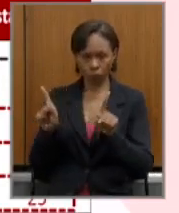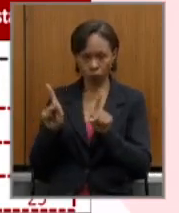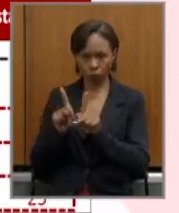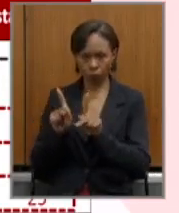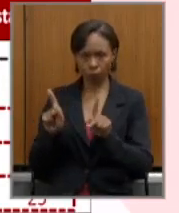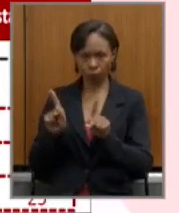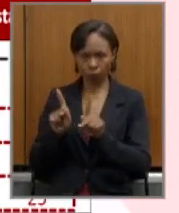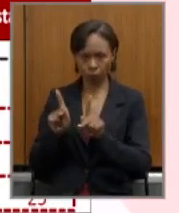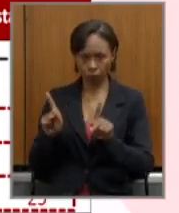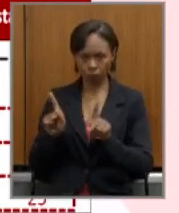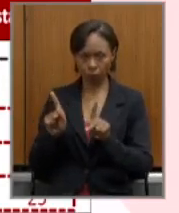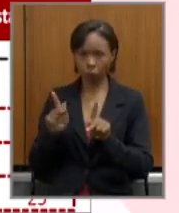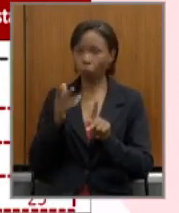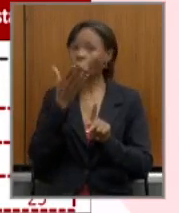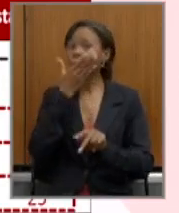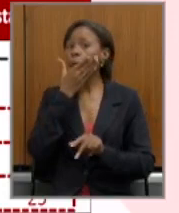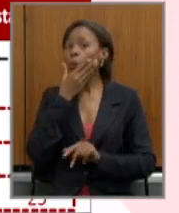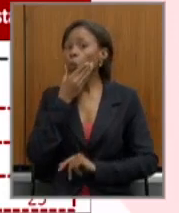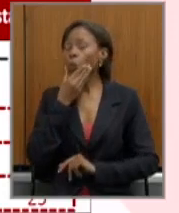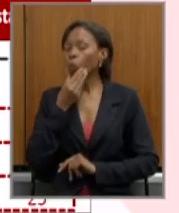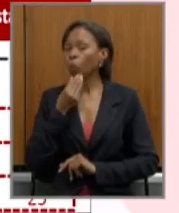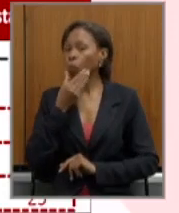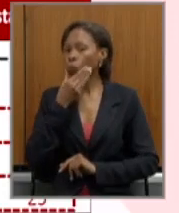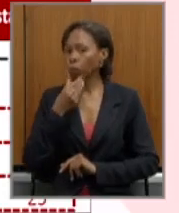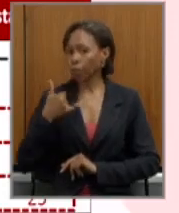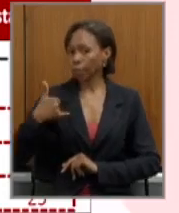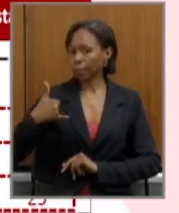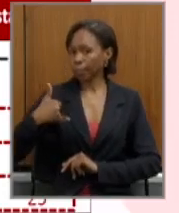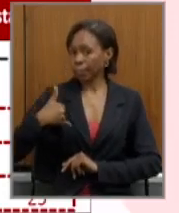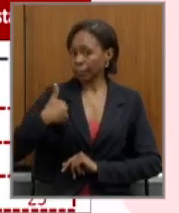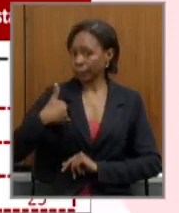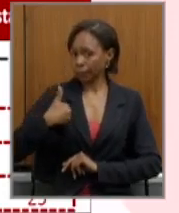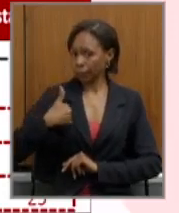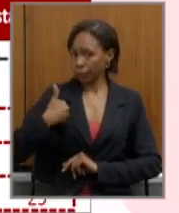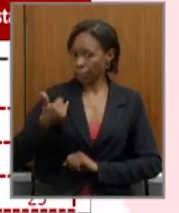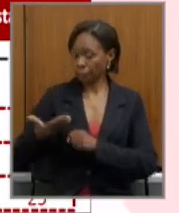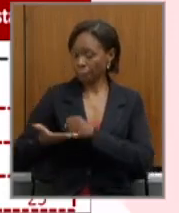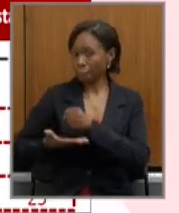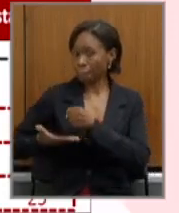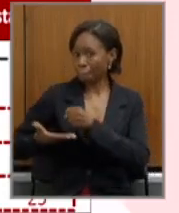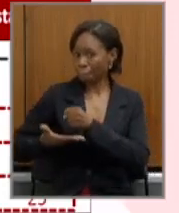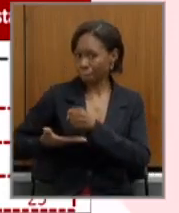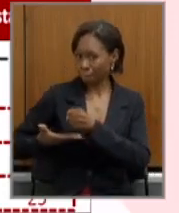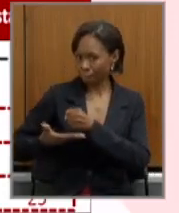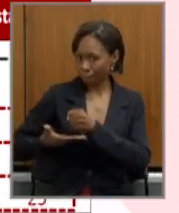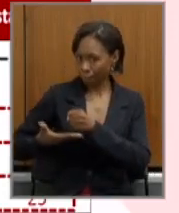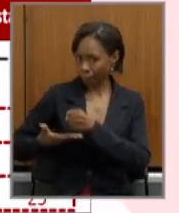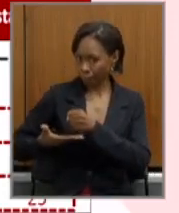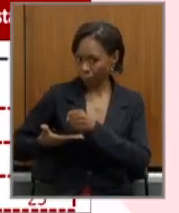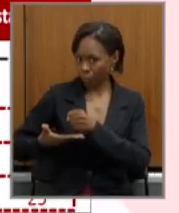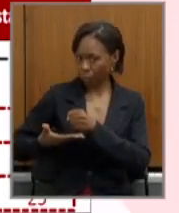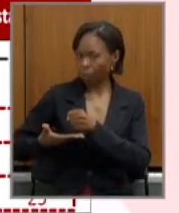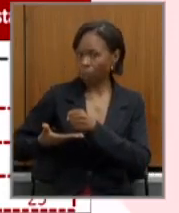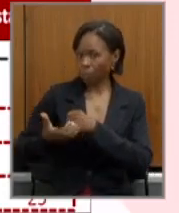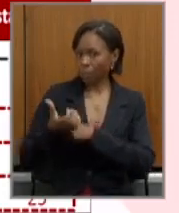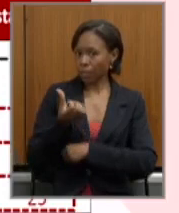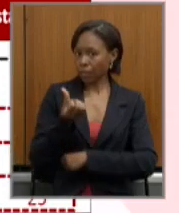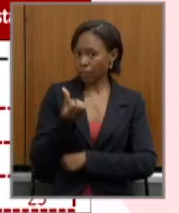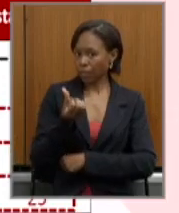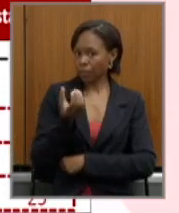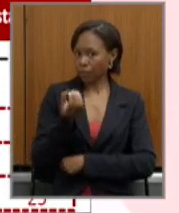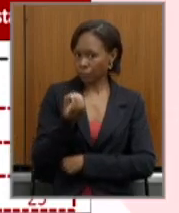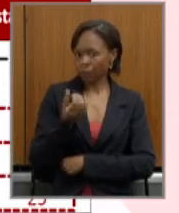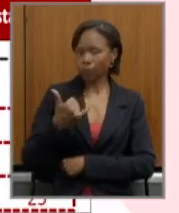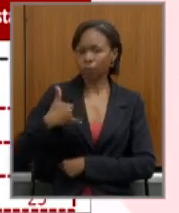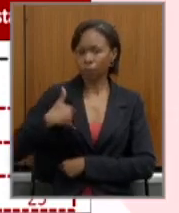para homem a idade mínima passa a ser 60 anos